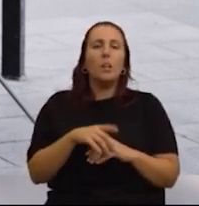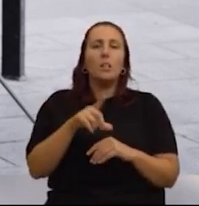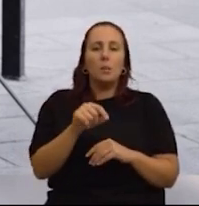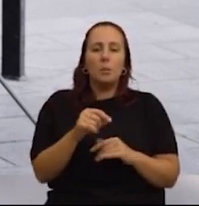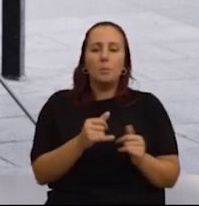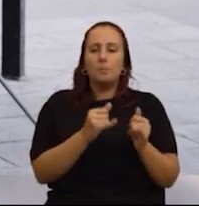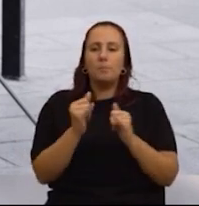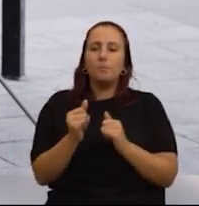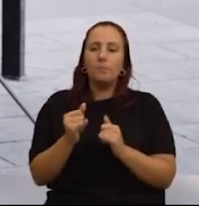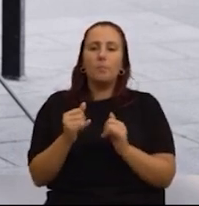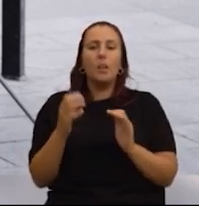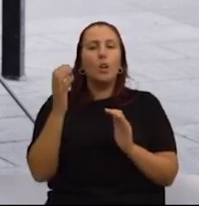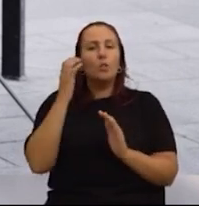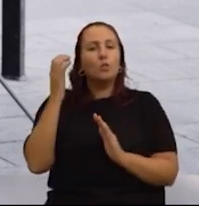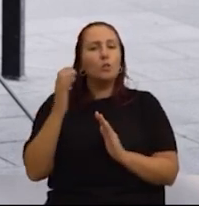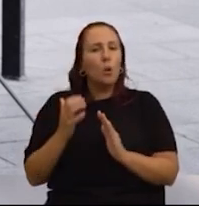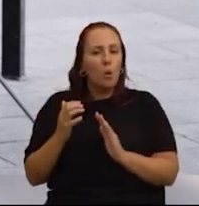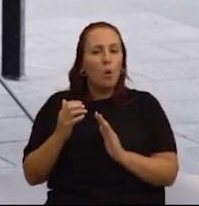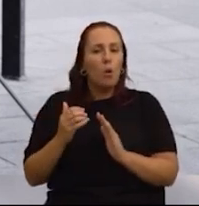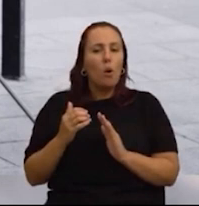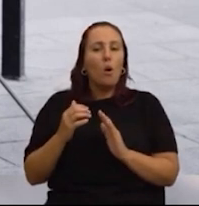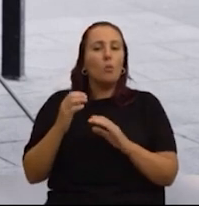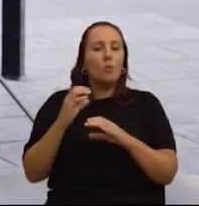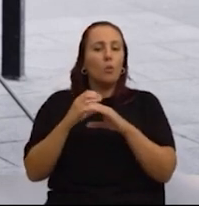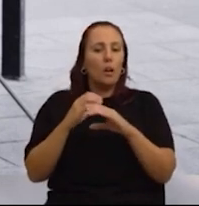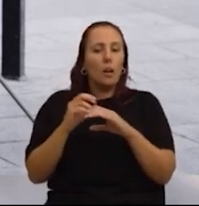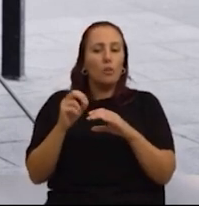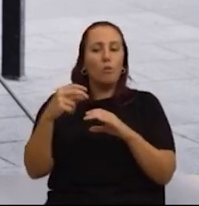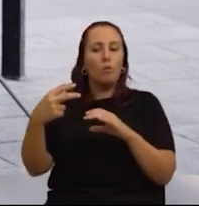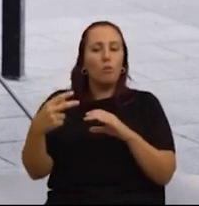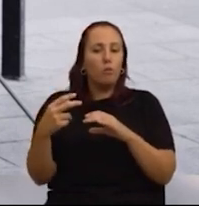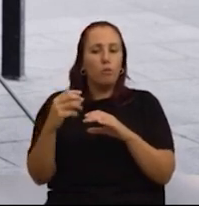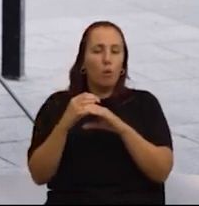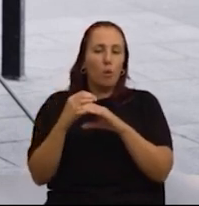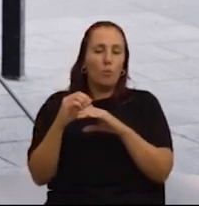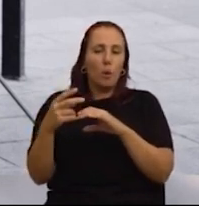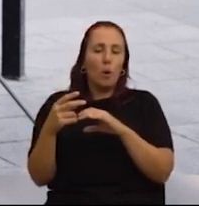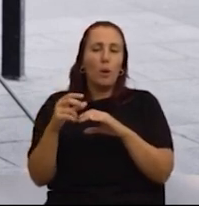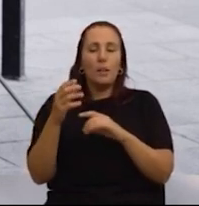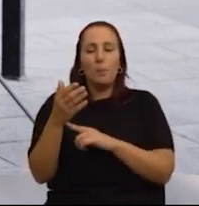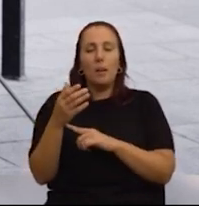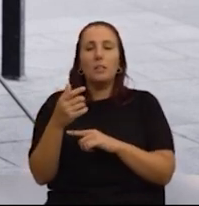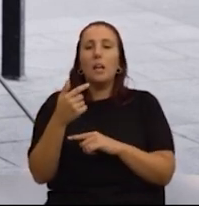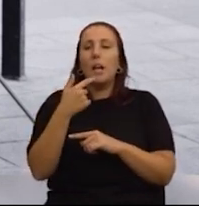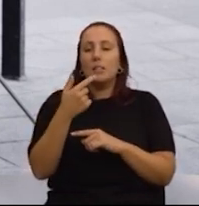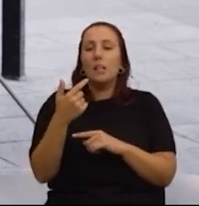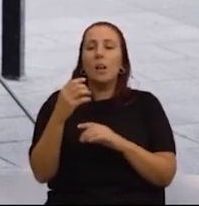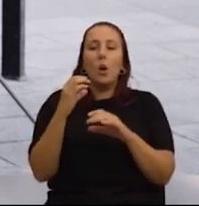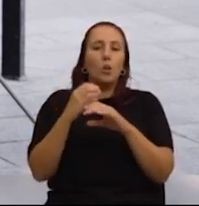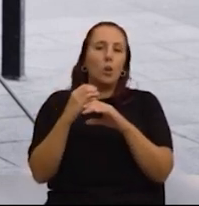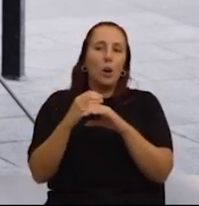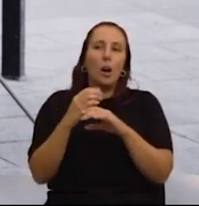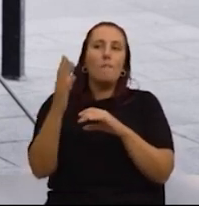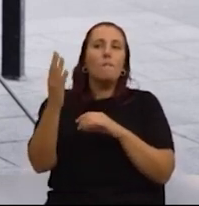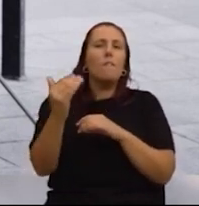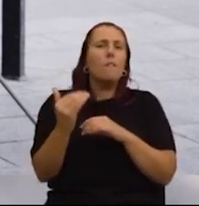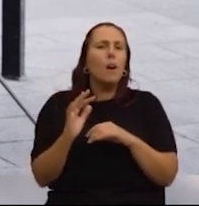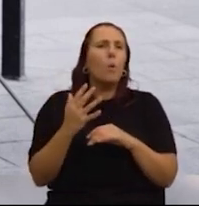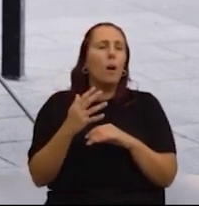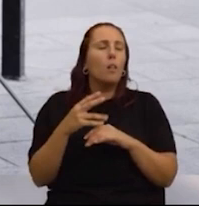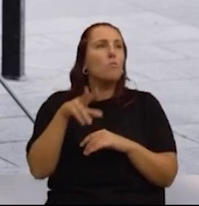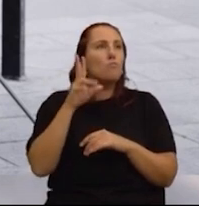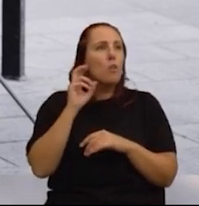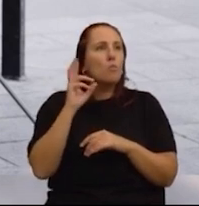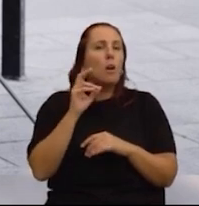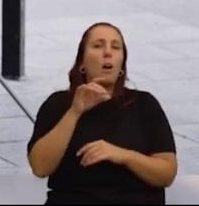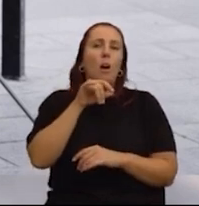ainda, sinalizações sonoras no exterior dos autocarros e nas paragens podiam ajudar a anunciar qual é o autocarro que está a chegar